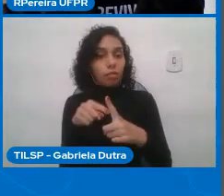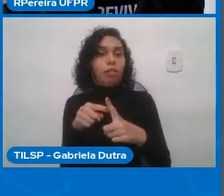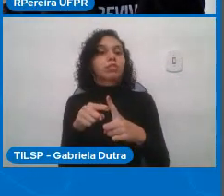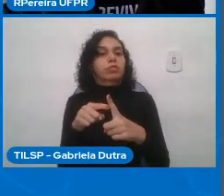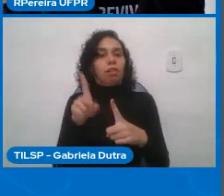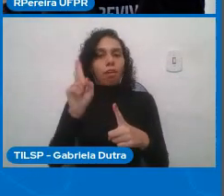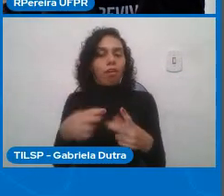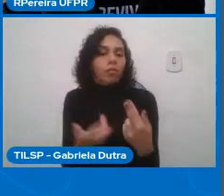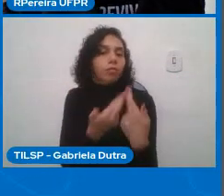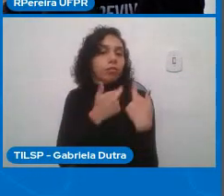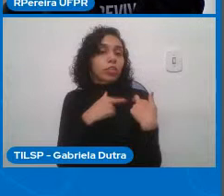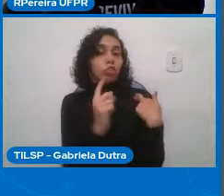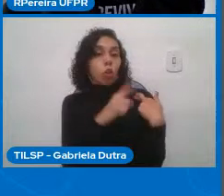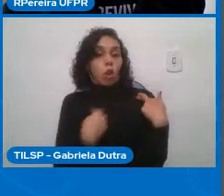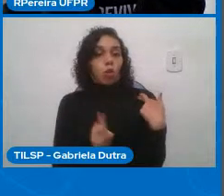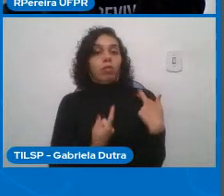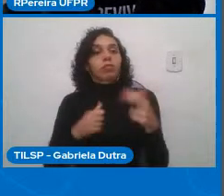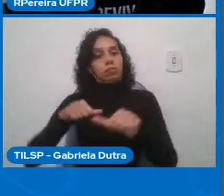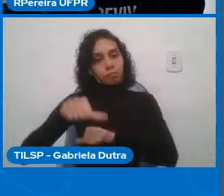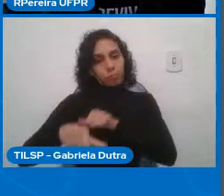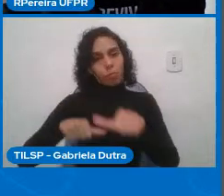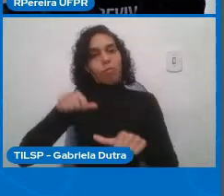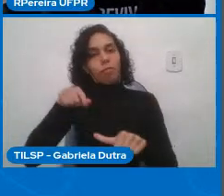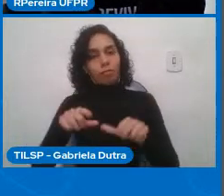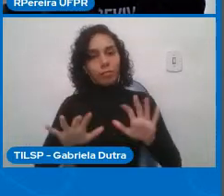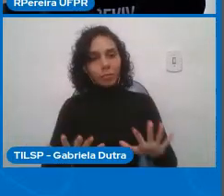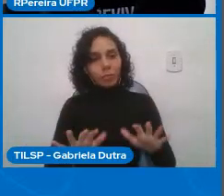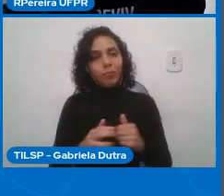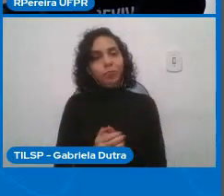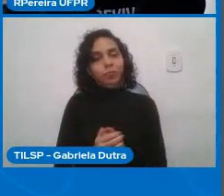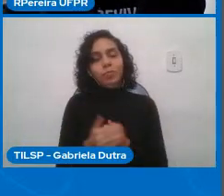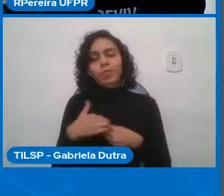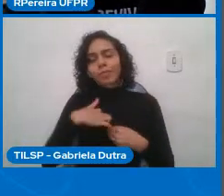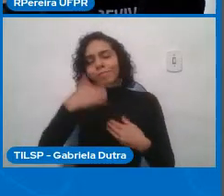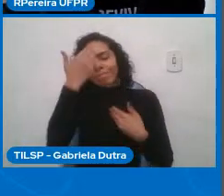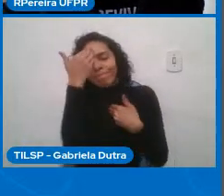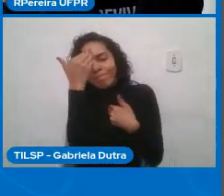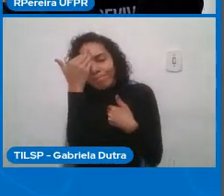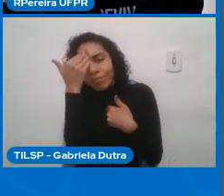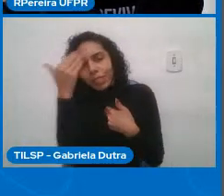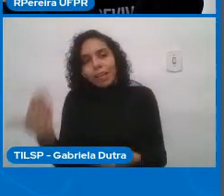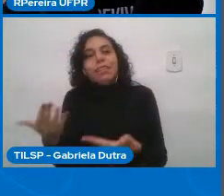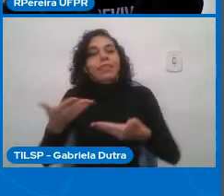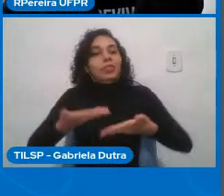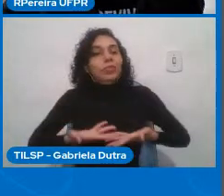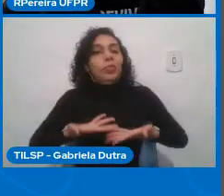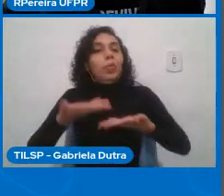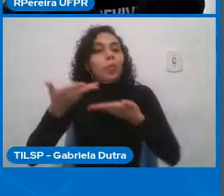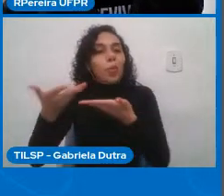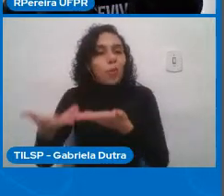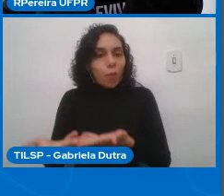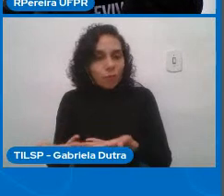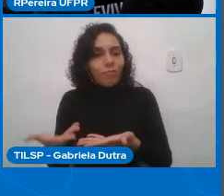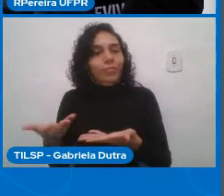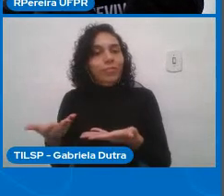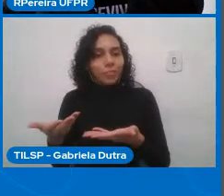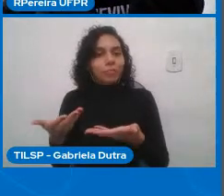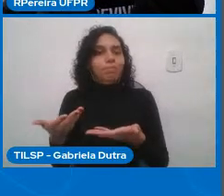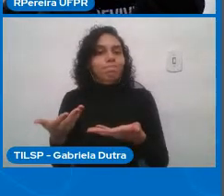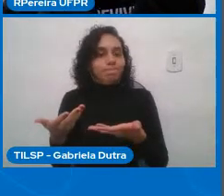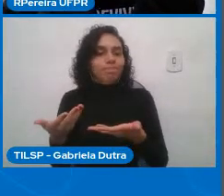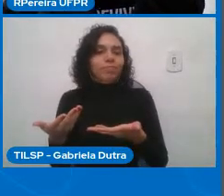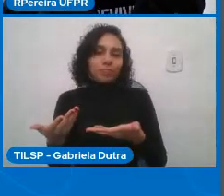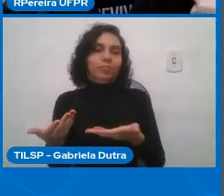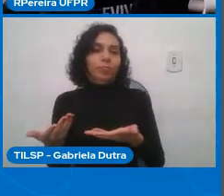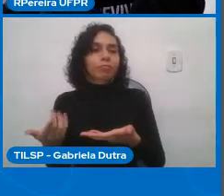então eu agradeço novamente o convite por passar aqui por contar um pouquinho o que eu tenho pensado e o que